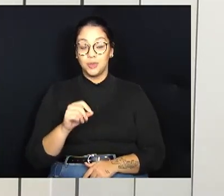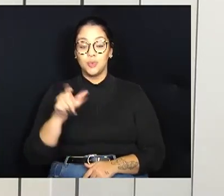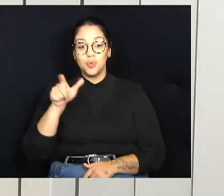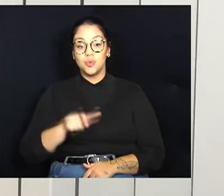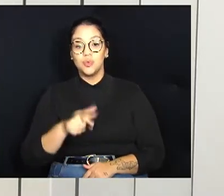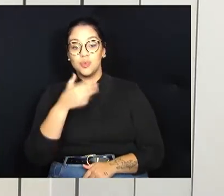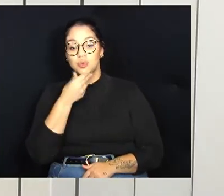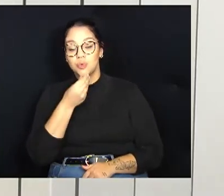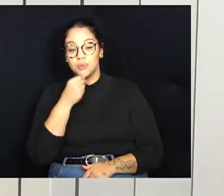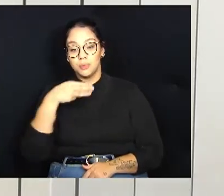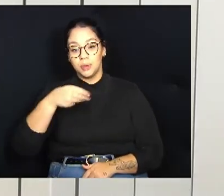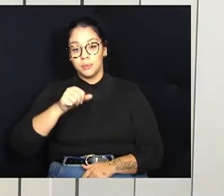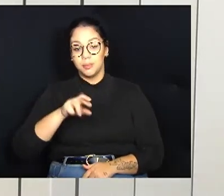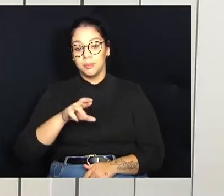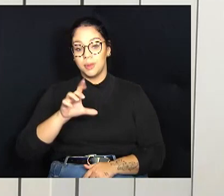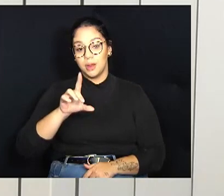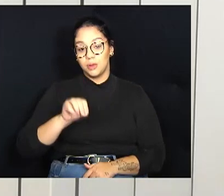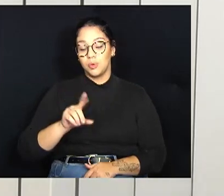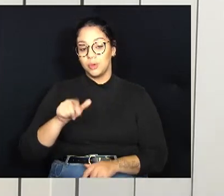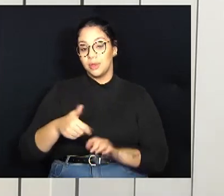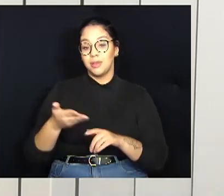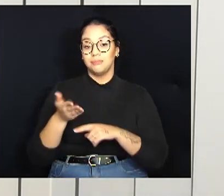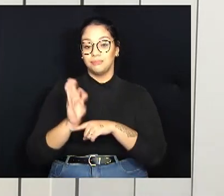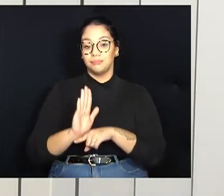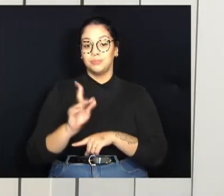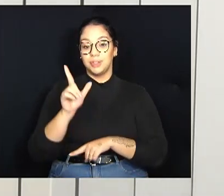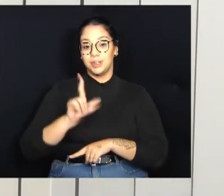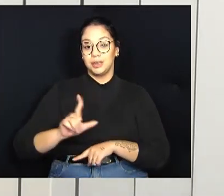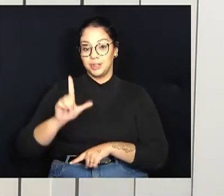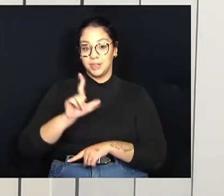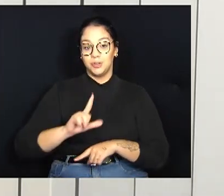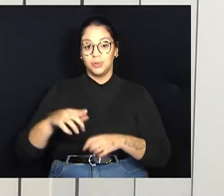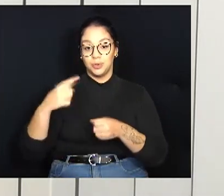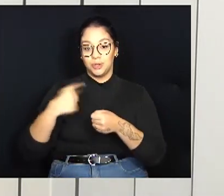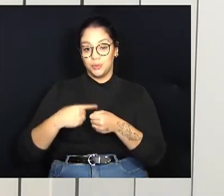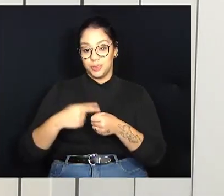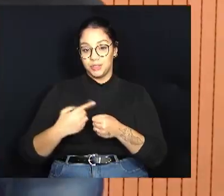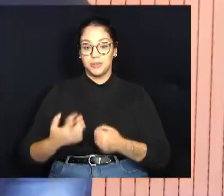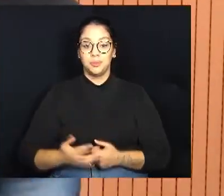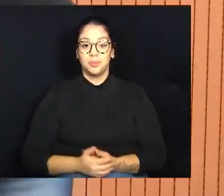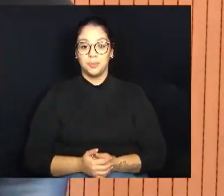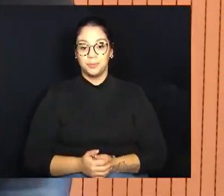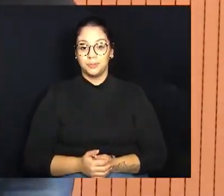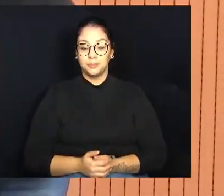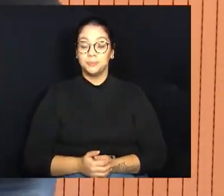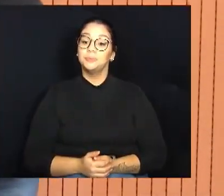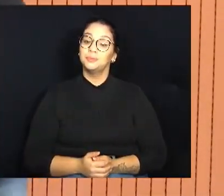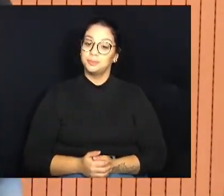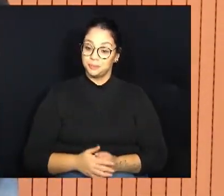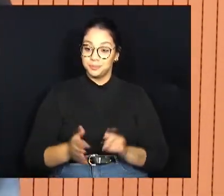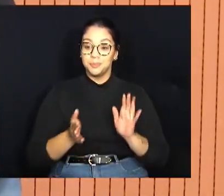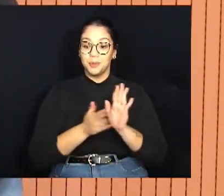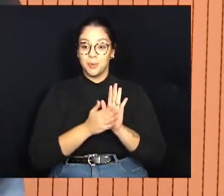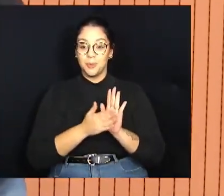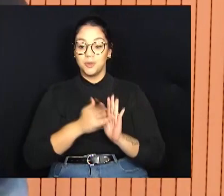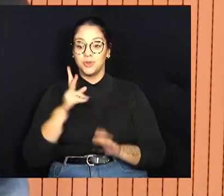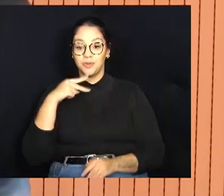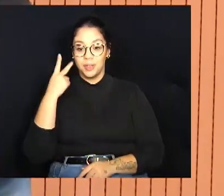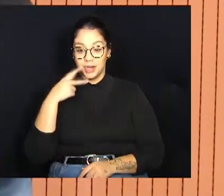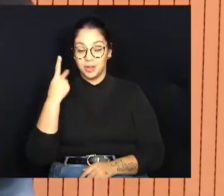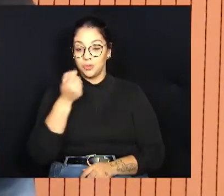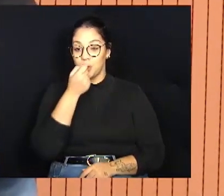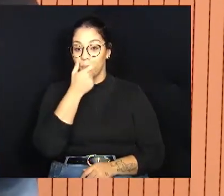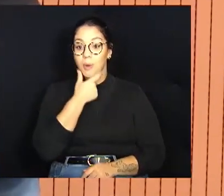contribuição com a literatura do município. Por iniciativa do vereador Marrom